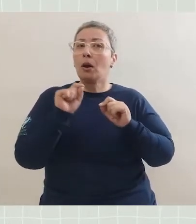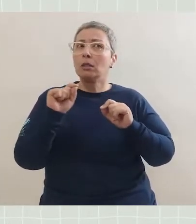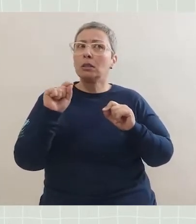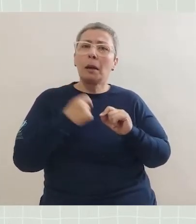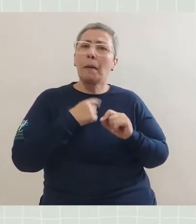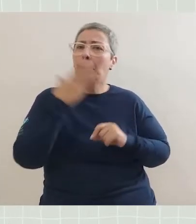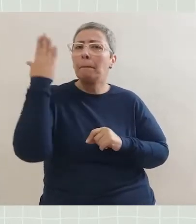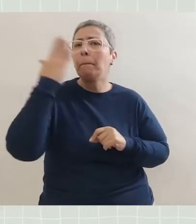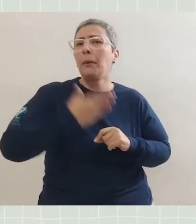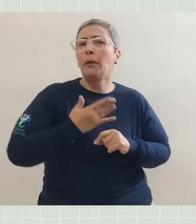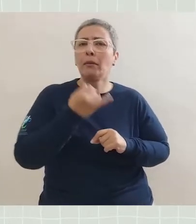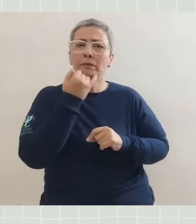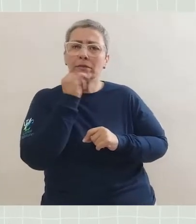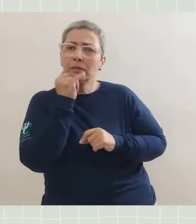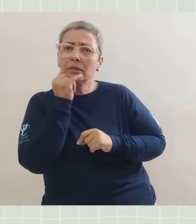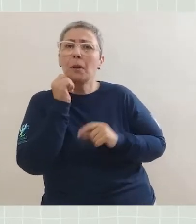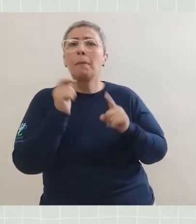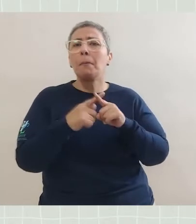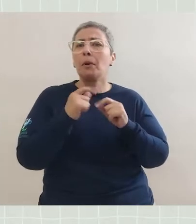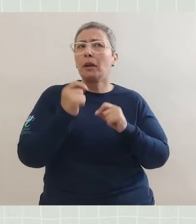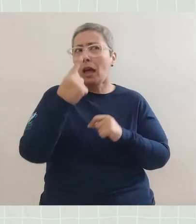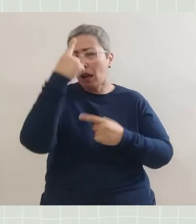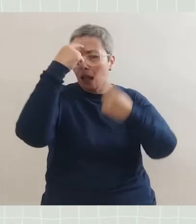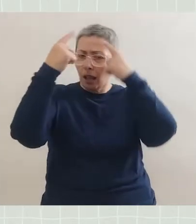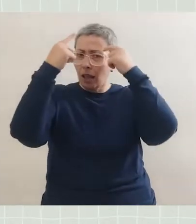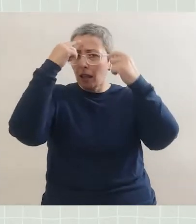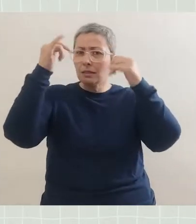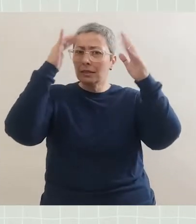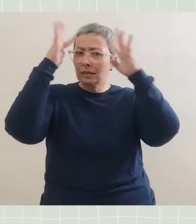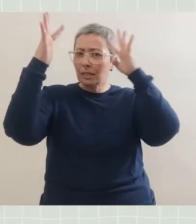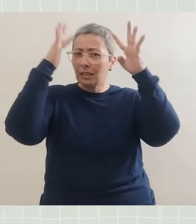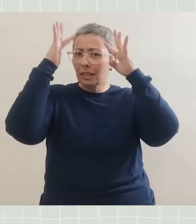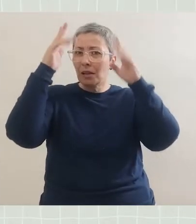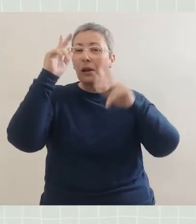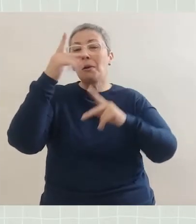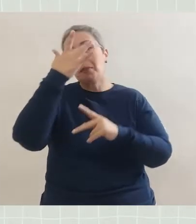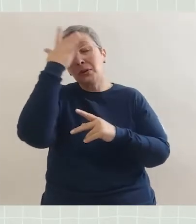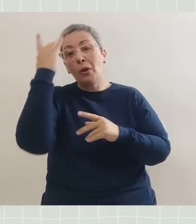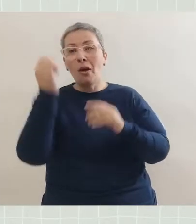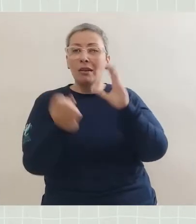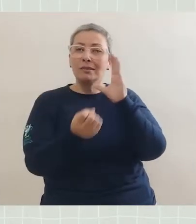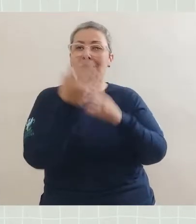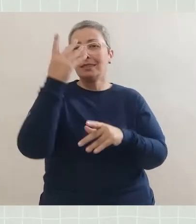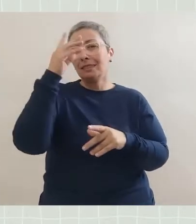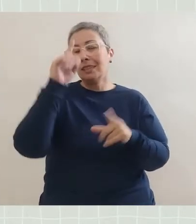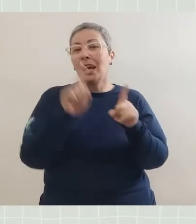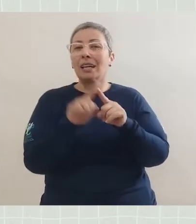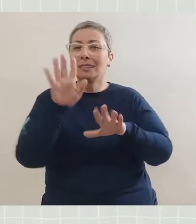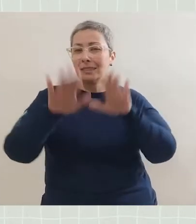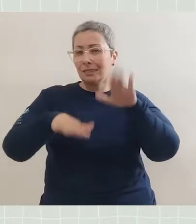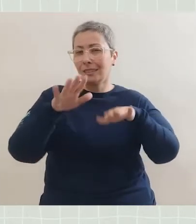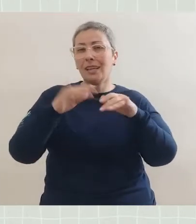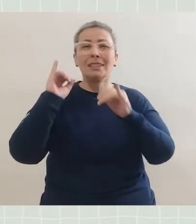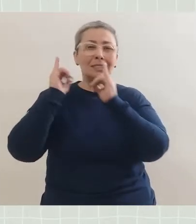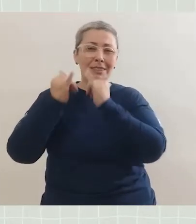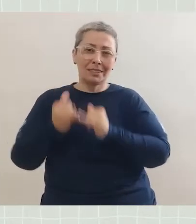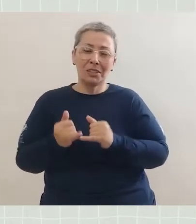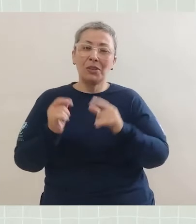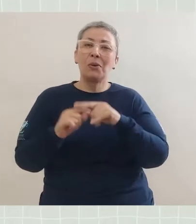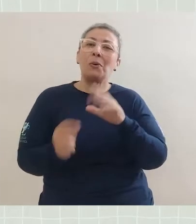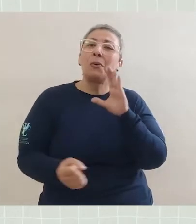lendas não podem ser comprovadas cientificamente, pois são frutos da imaginação das pessoas que as criaram.